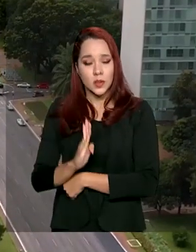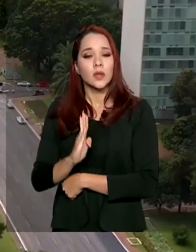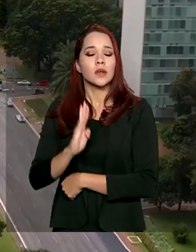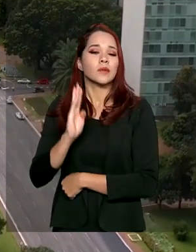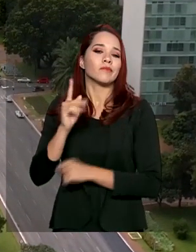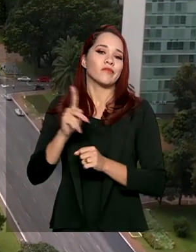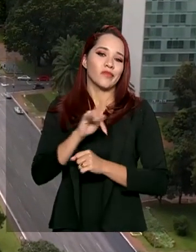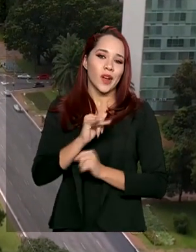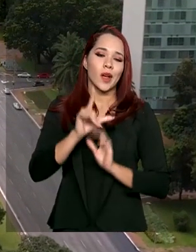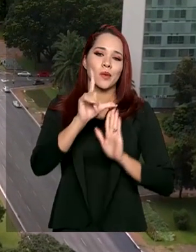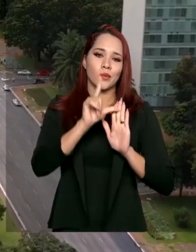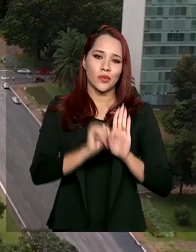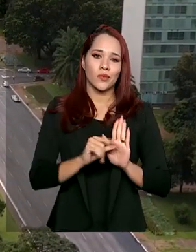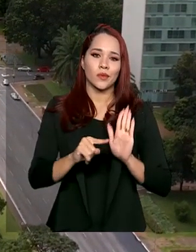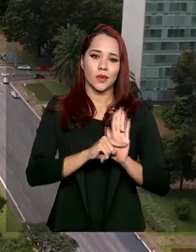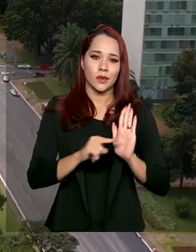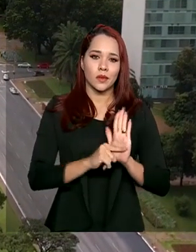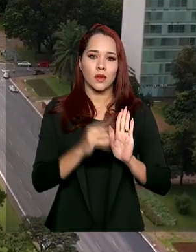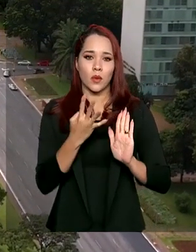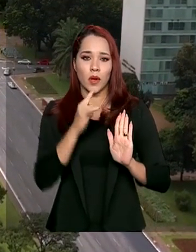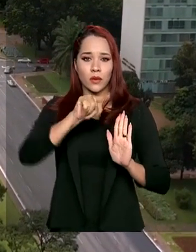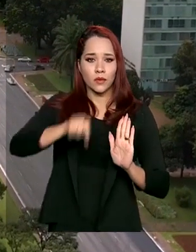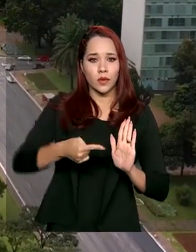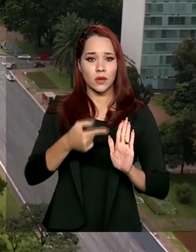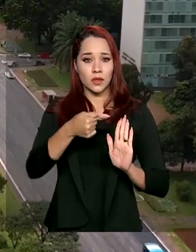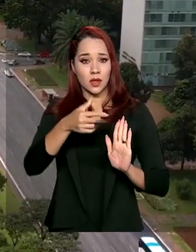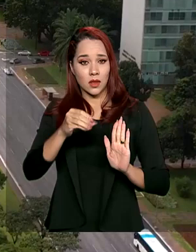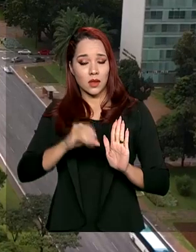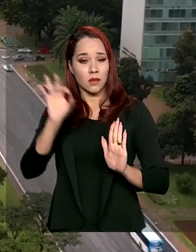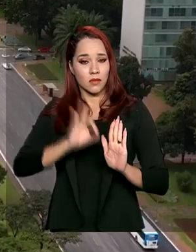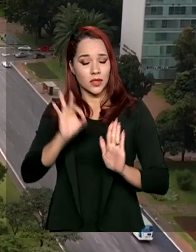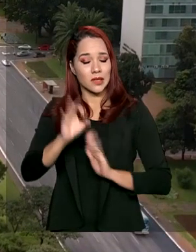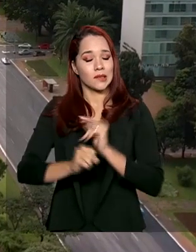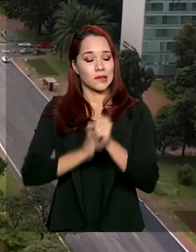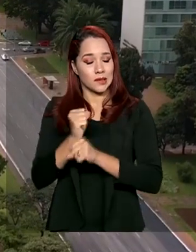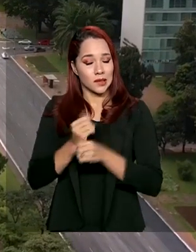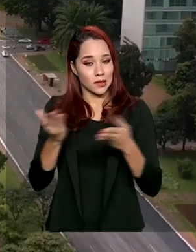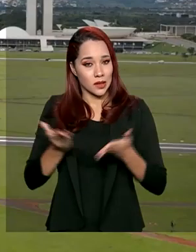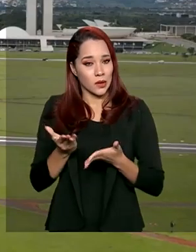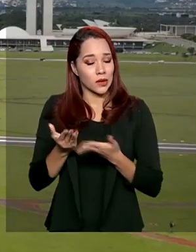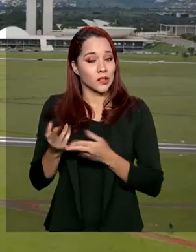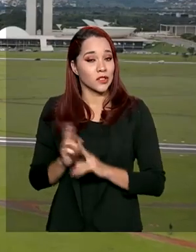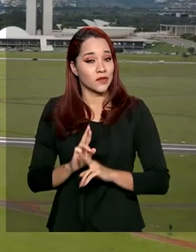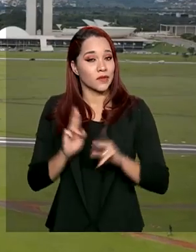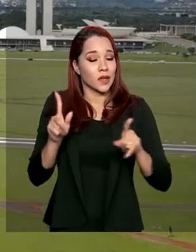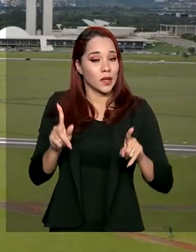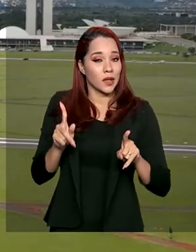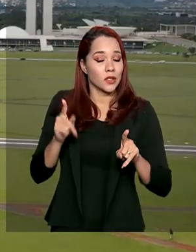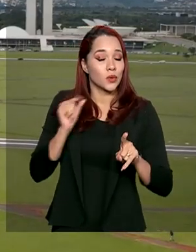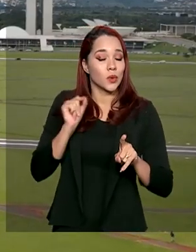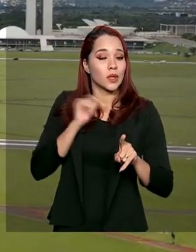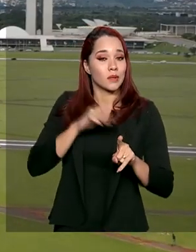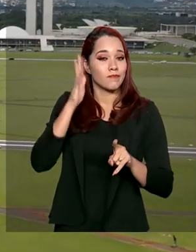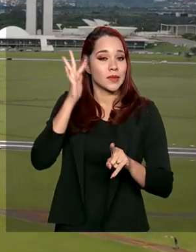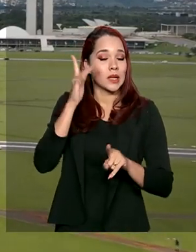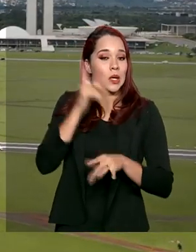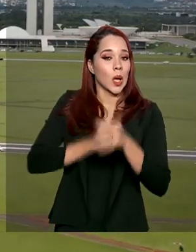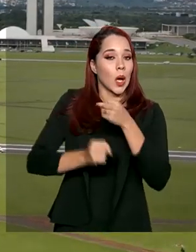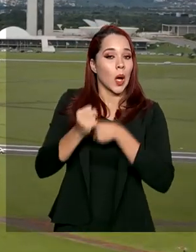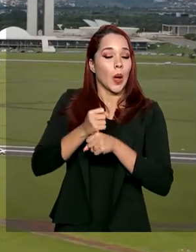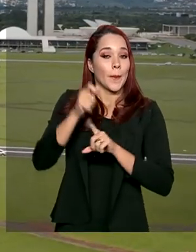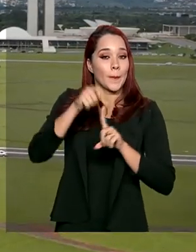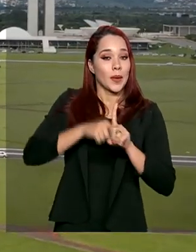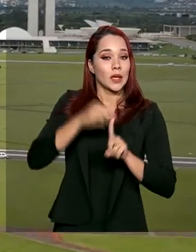negativo em 4,70% este ano, contrariando a previsão anterior feita em